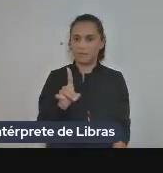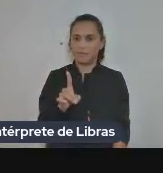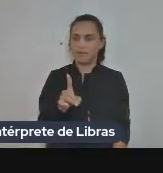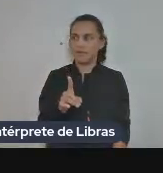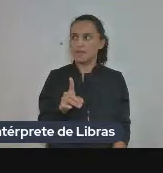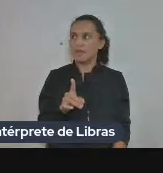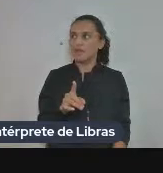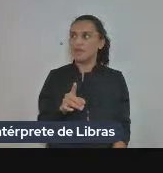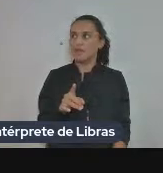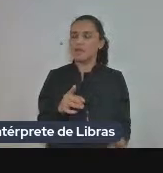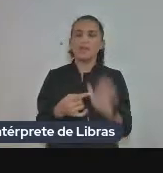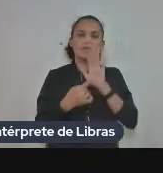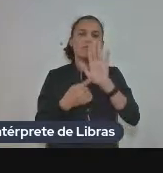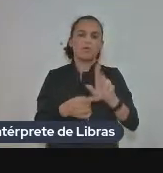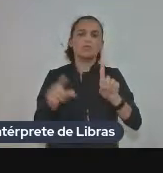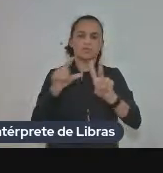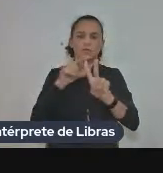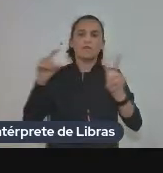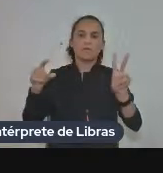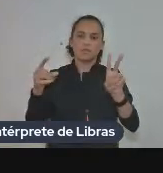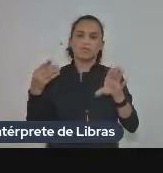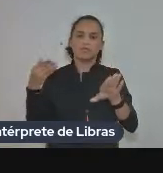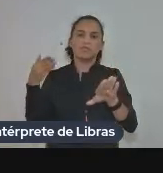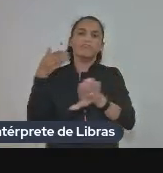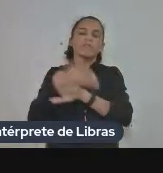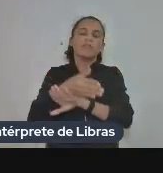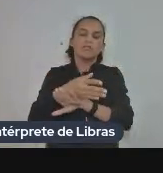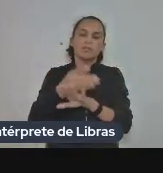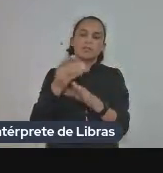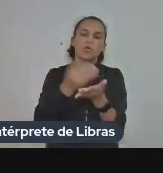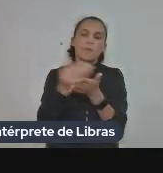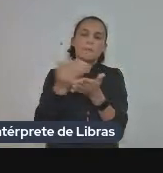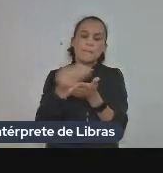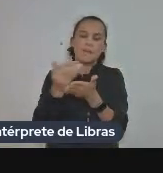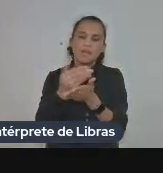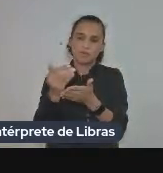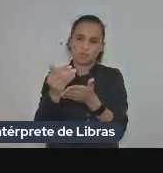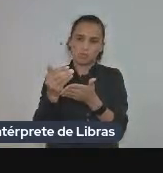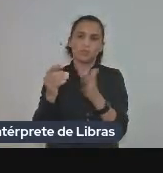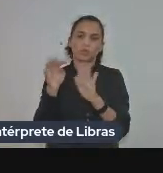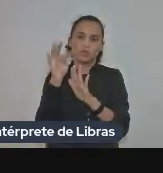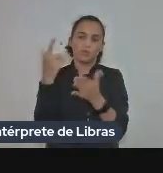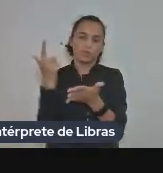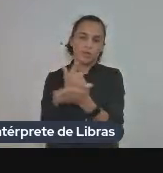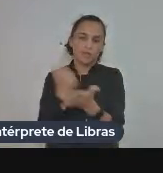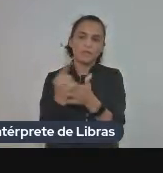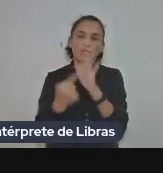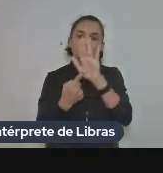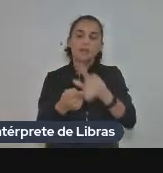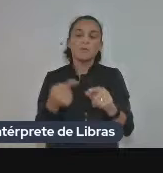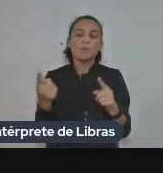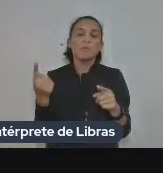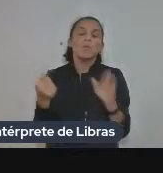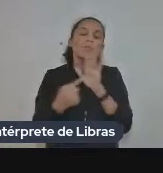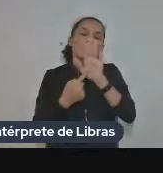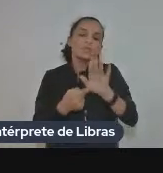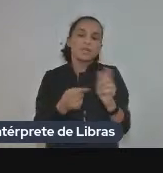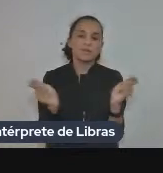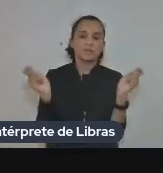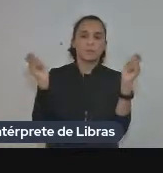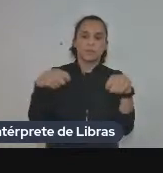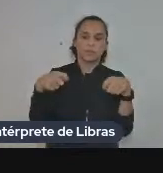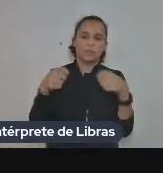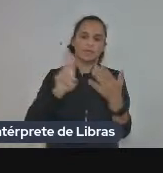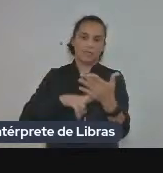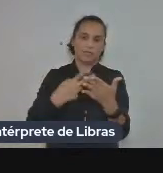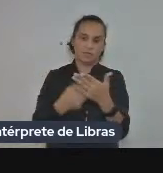tipo um verbete na introdução do livro dele citando algumas línguas as possibilidades talvez de tradução o português fica de